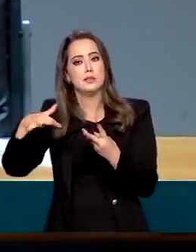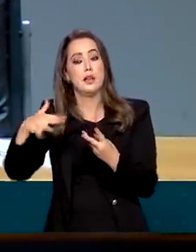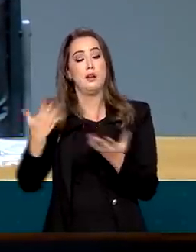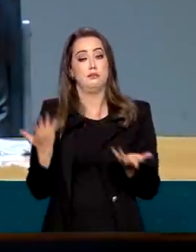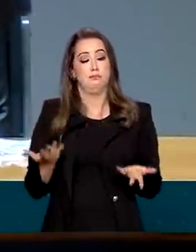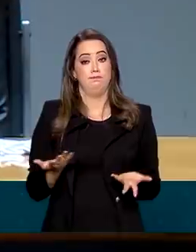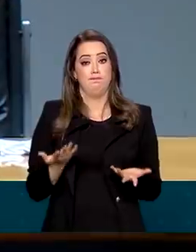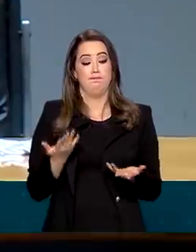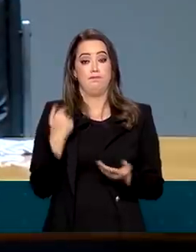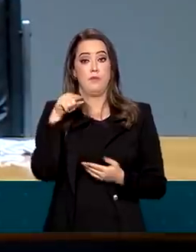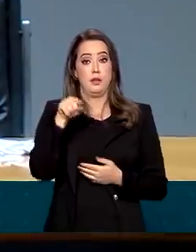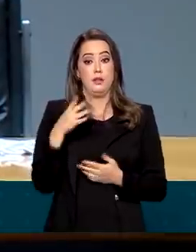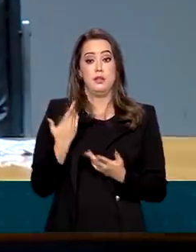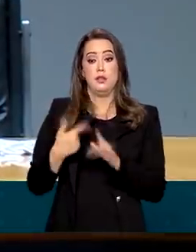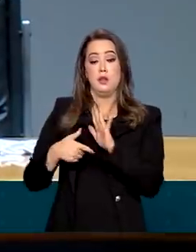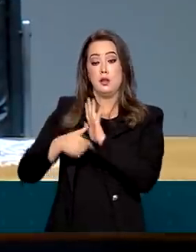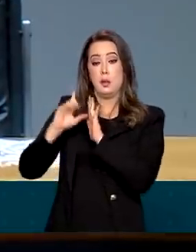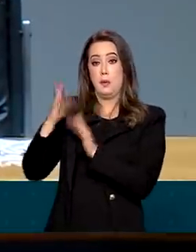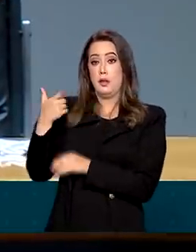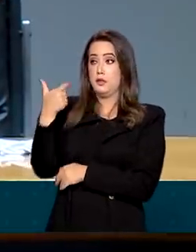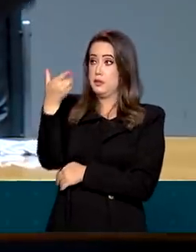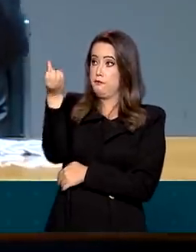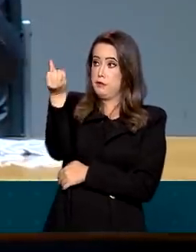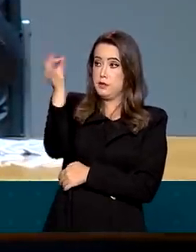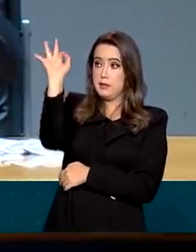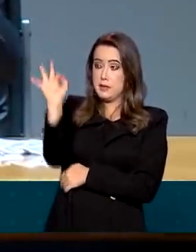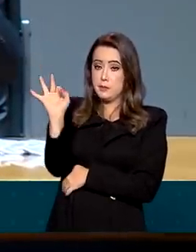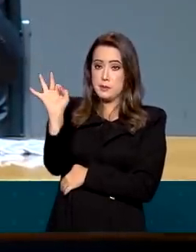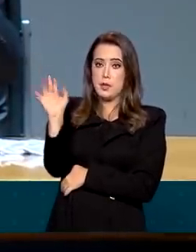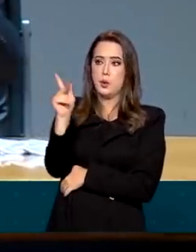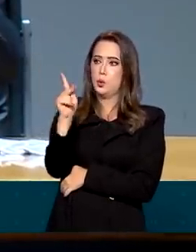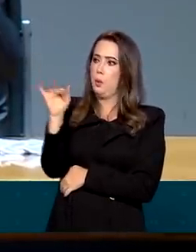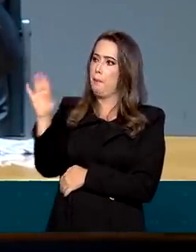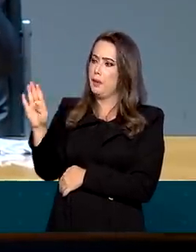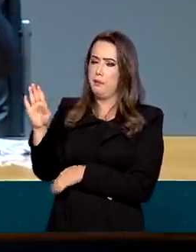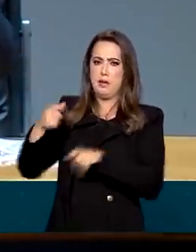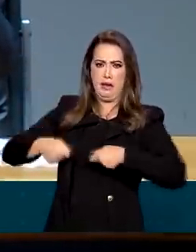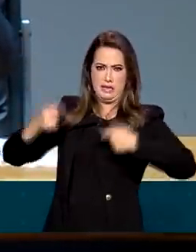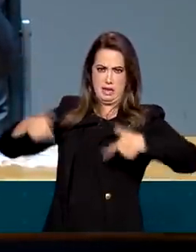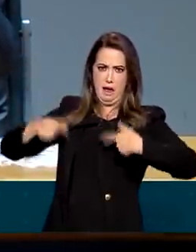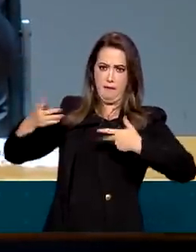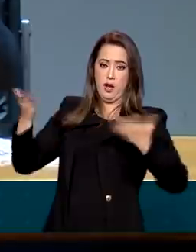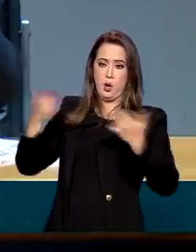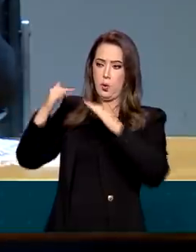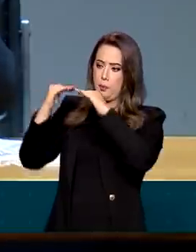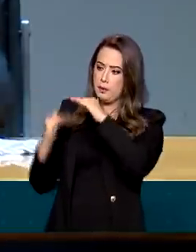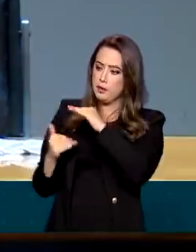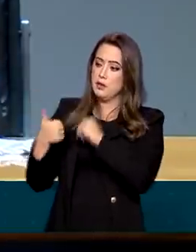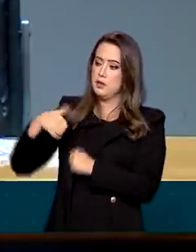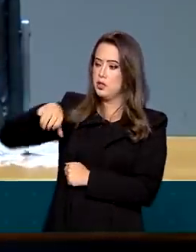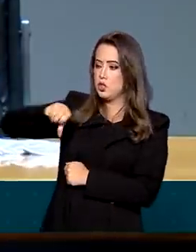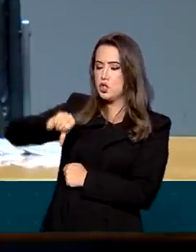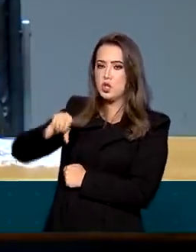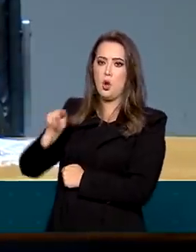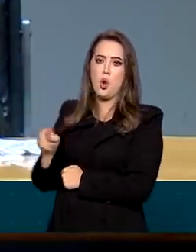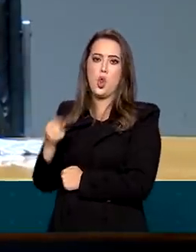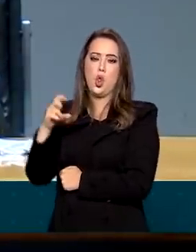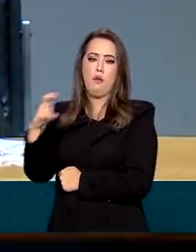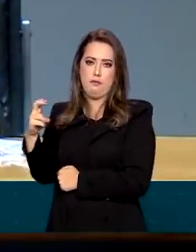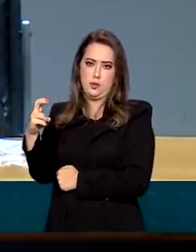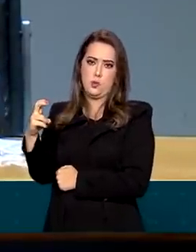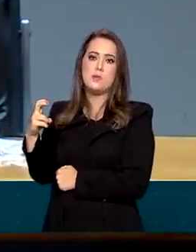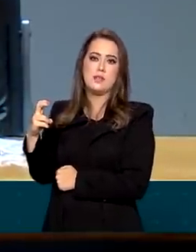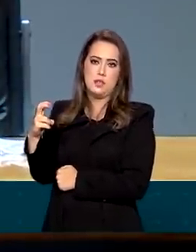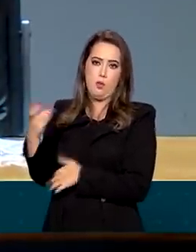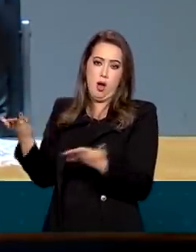os gastos vieram de 26% do PIB para 19,5% e de 19,5% iam cair para 17,5% o ano que vem.